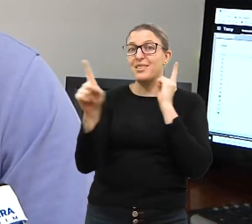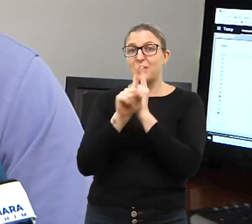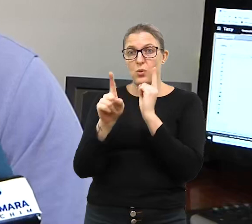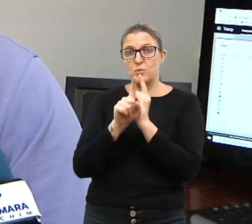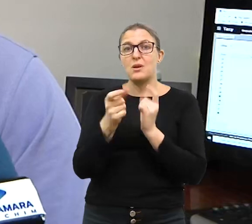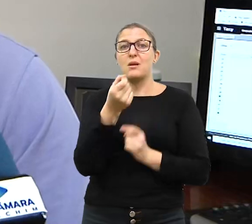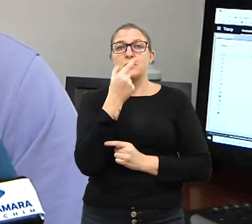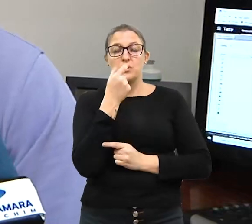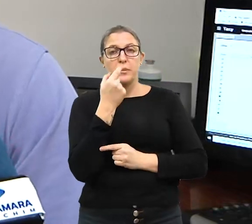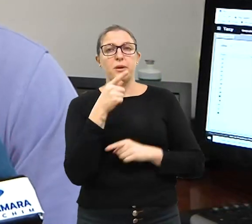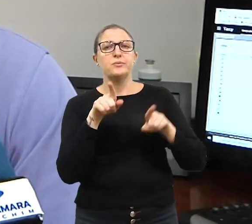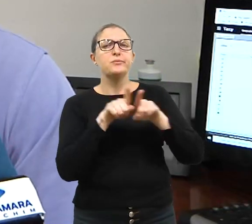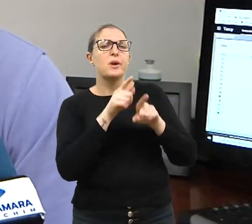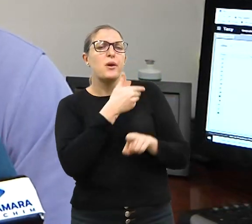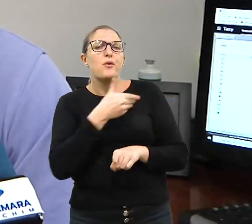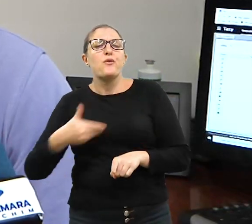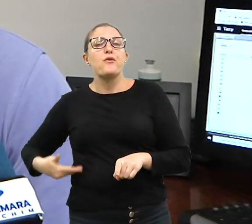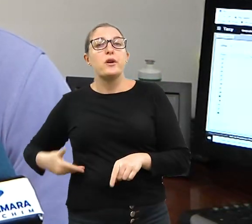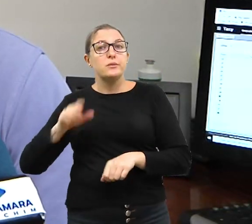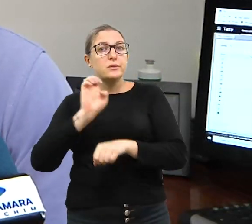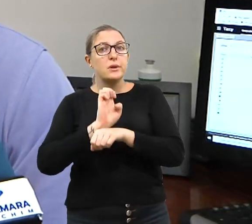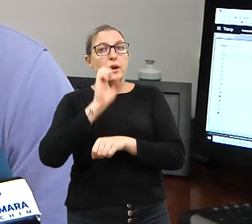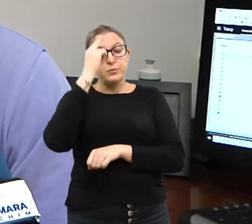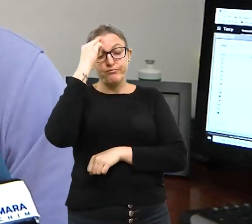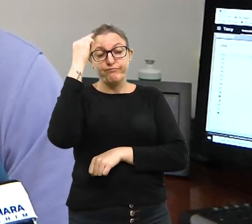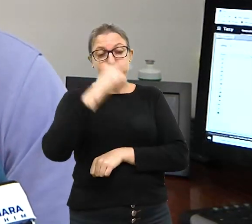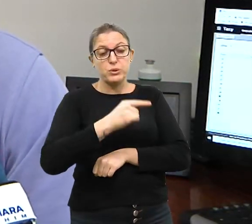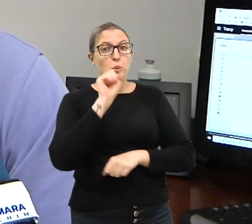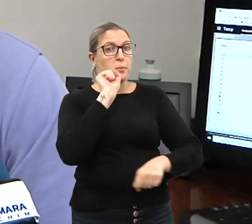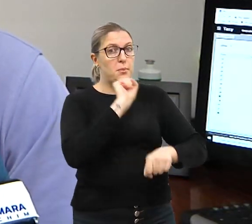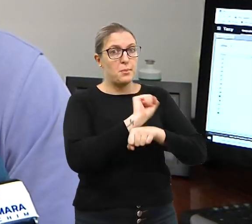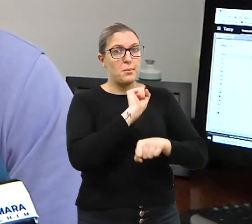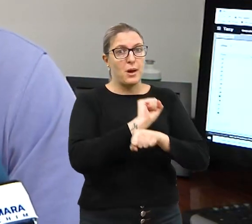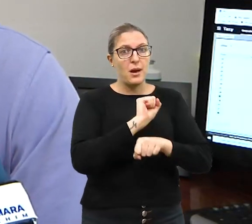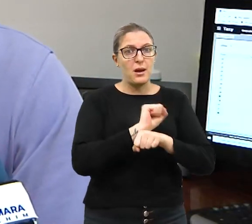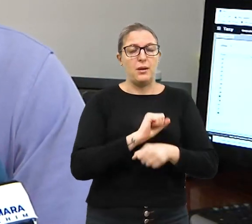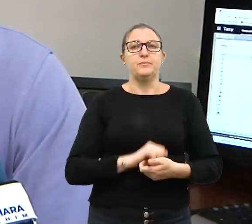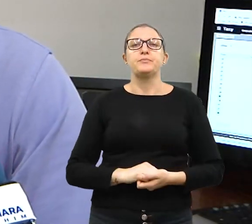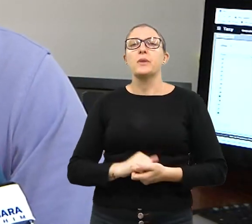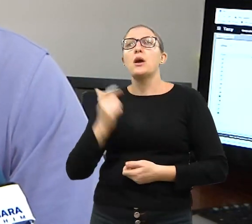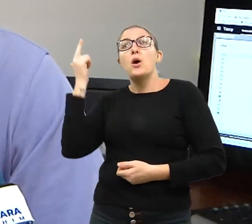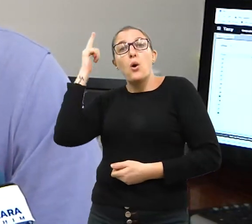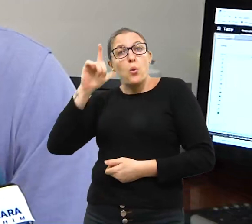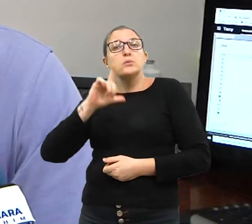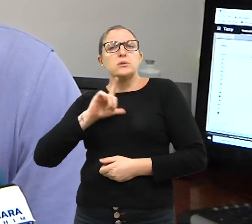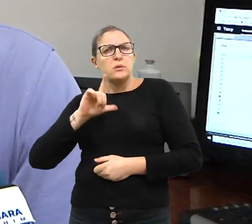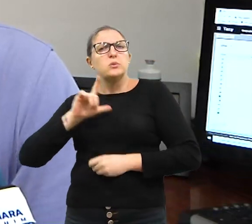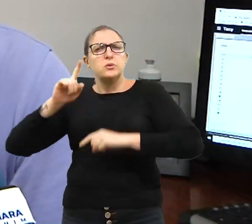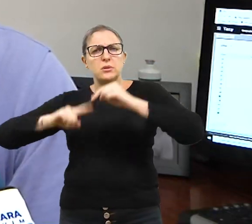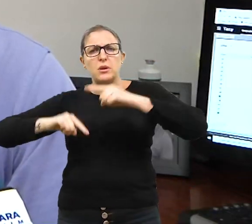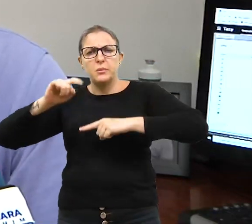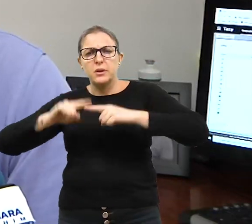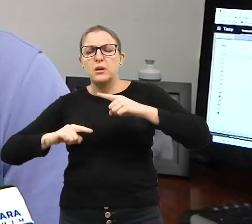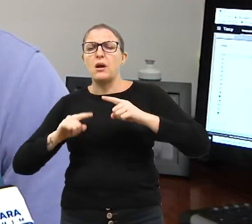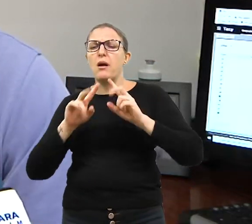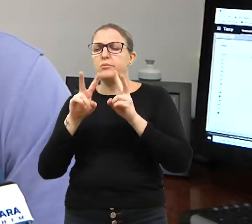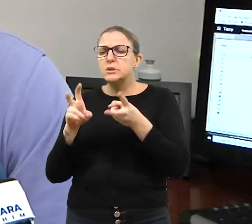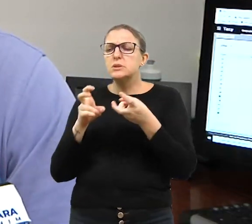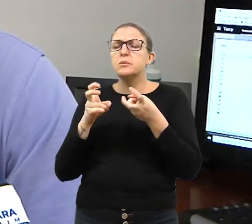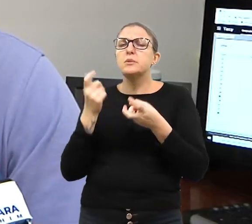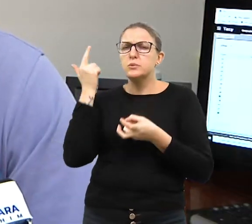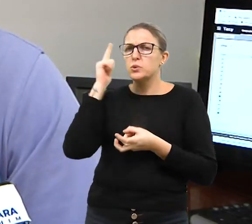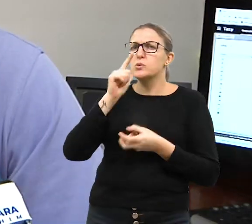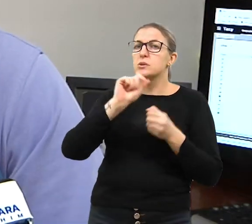próprio governo do estado. Quando a gente conseguiu ter um estoque que a gente viu que poderia segurar por mais duas semanas, a gente